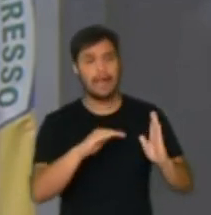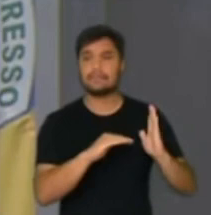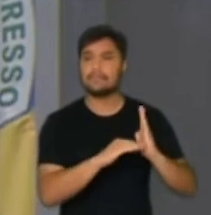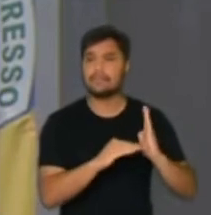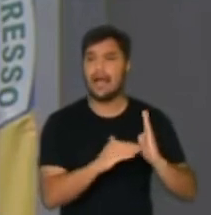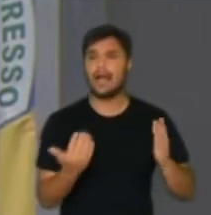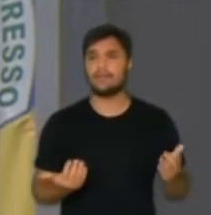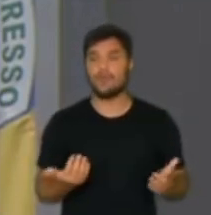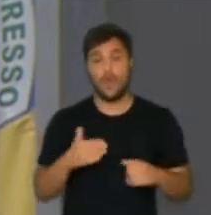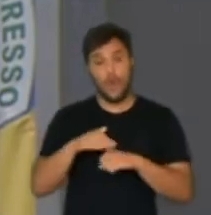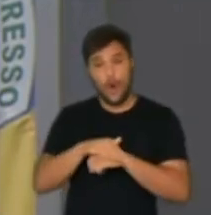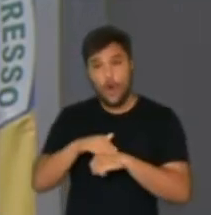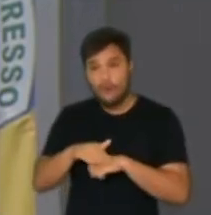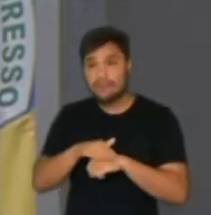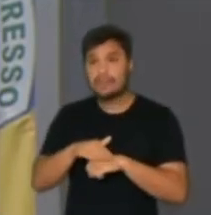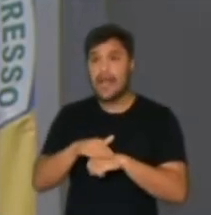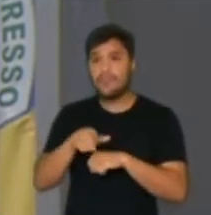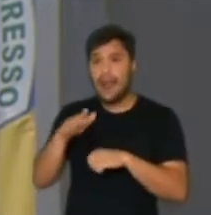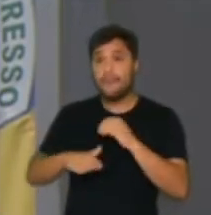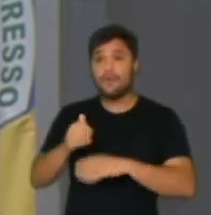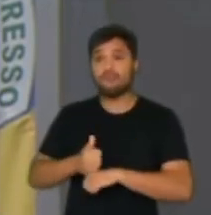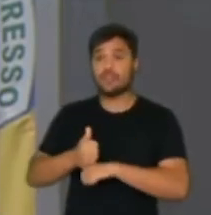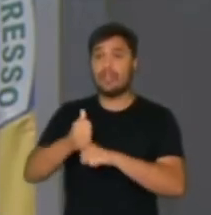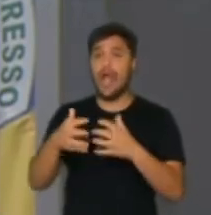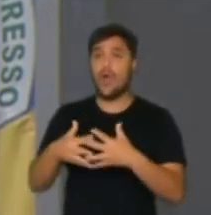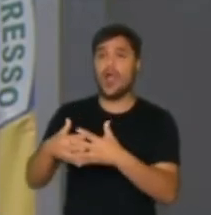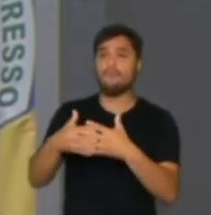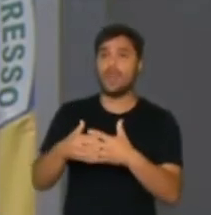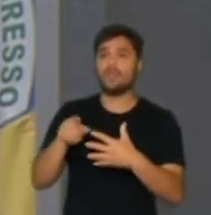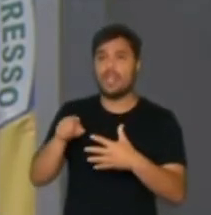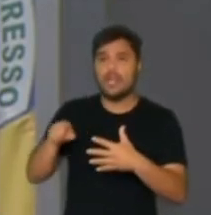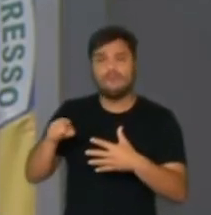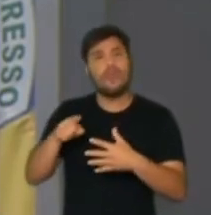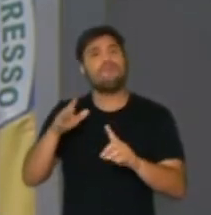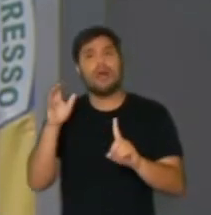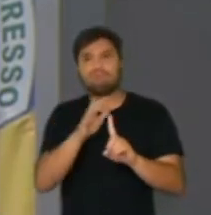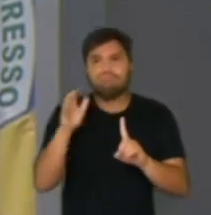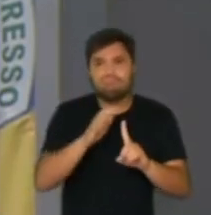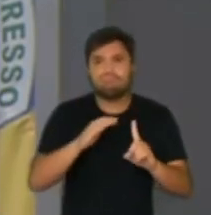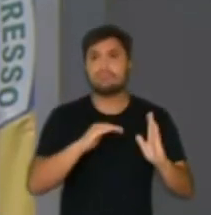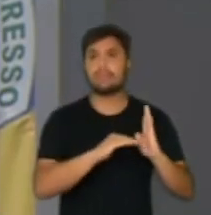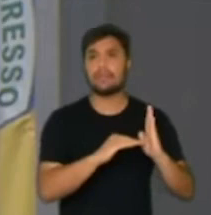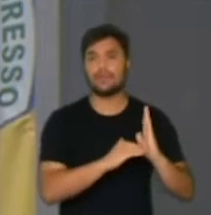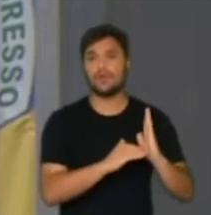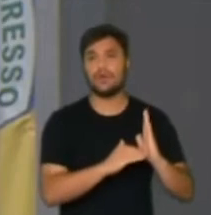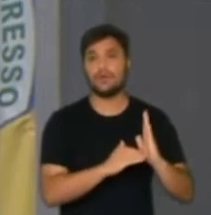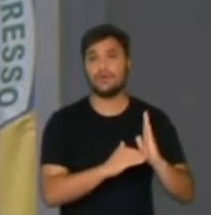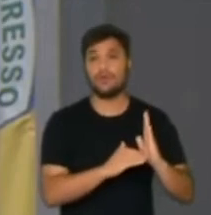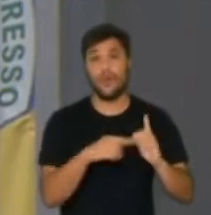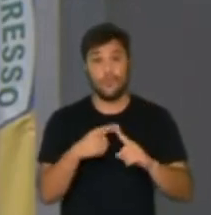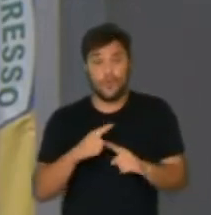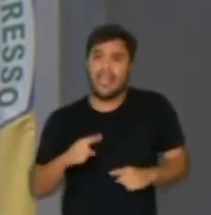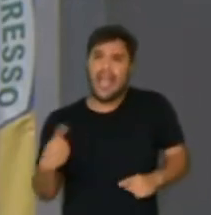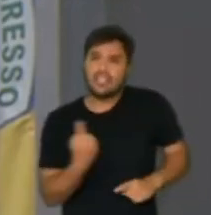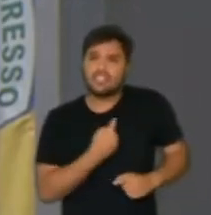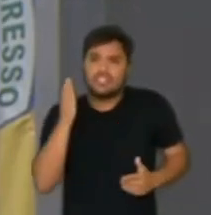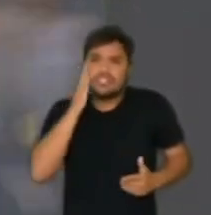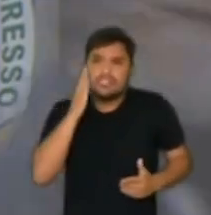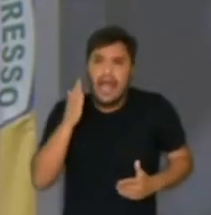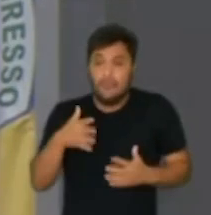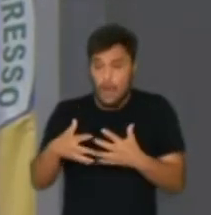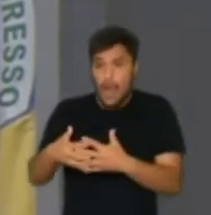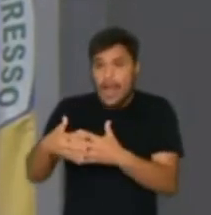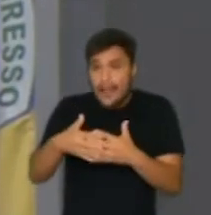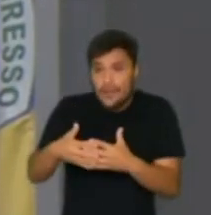Conversamos hoje com os caminhoneiros, os caminhoneiros disseram, nós vamos pressionar os senadores, porque nós sabemos a força que os